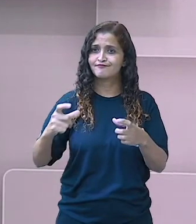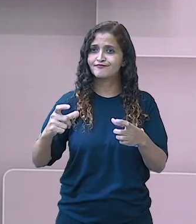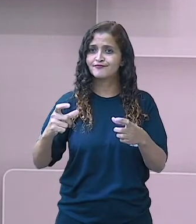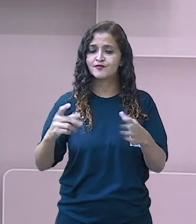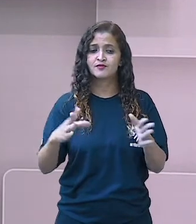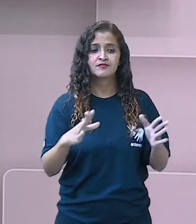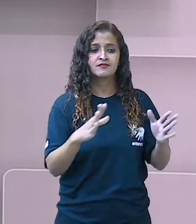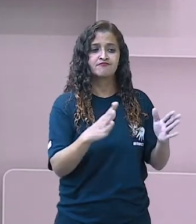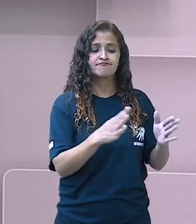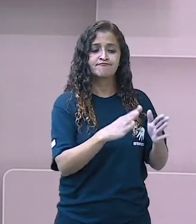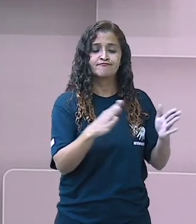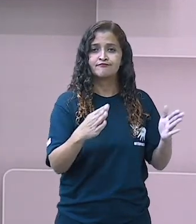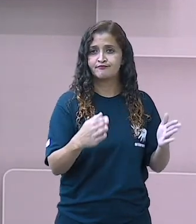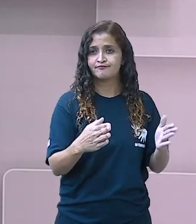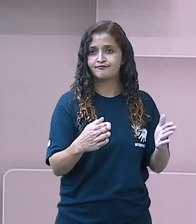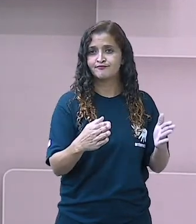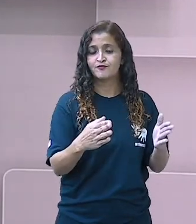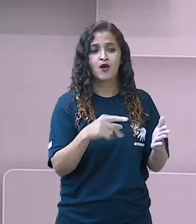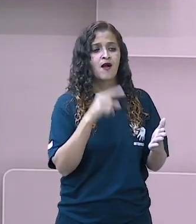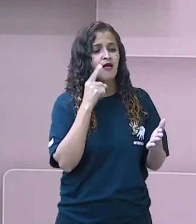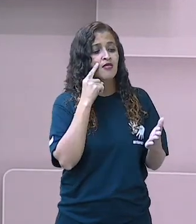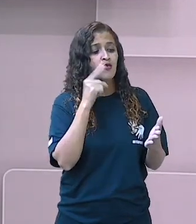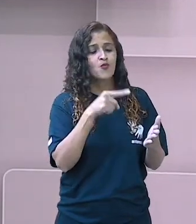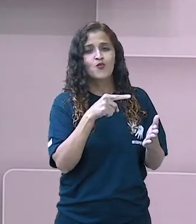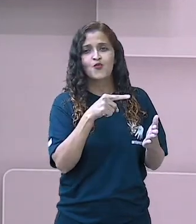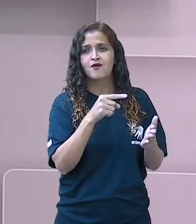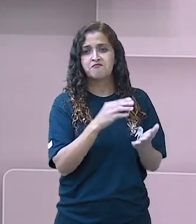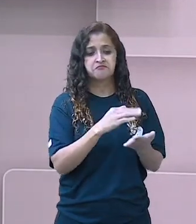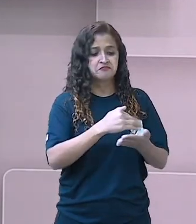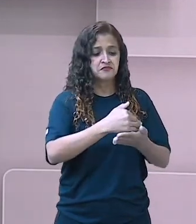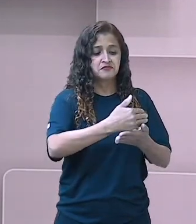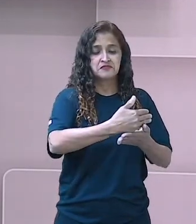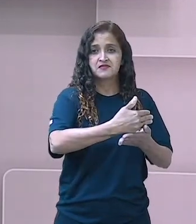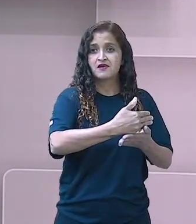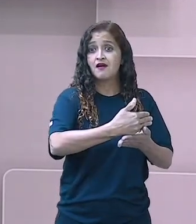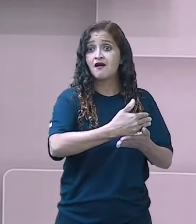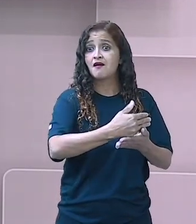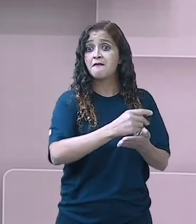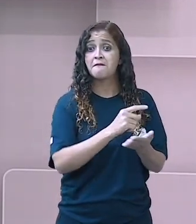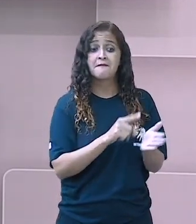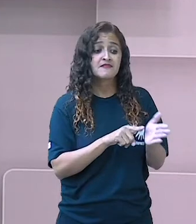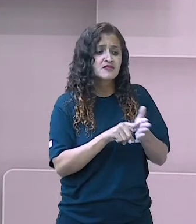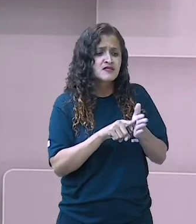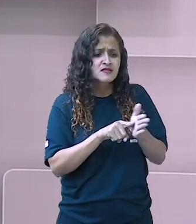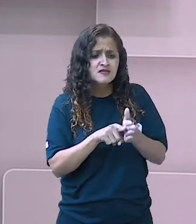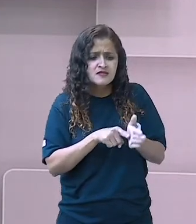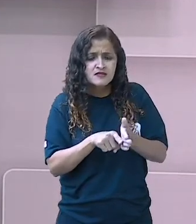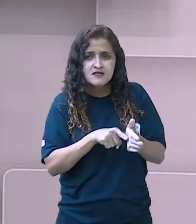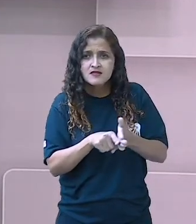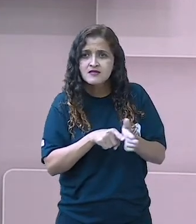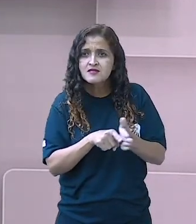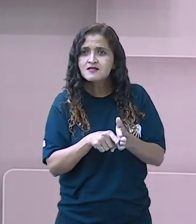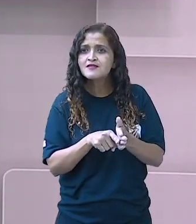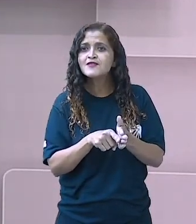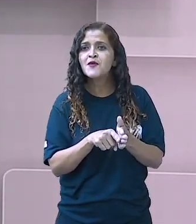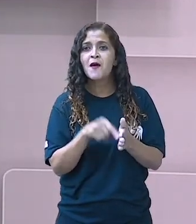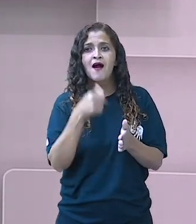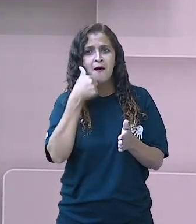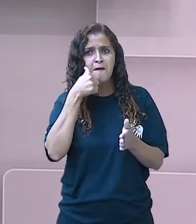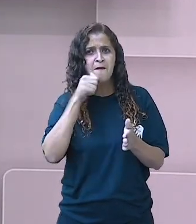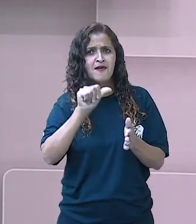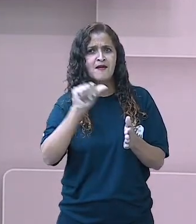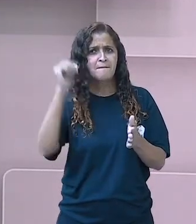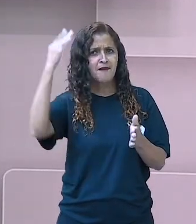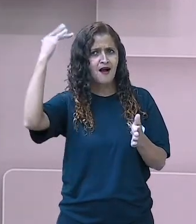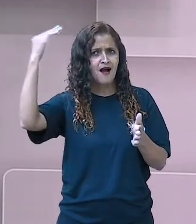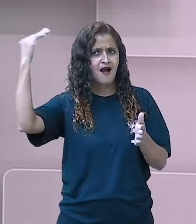Pesquise um pouco sobre Cecília Meirelles. Fala com a mamãe. Olha, mamãe, a professora hoje falou sobre uma poetisa do Brasil. Muito legal. Vamos